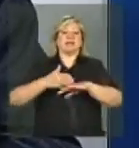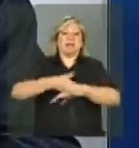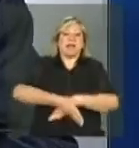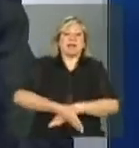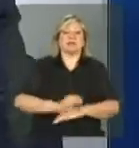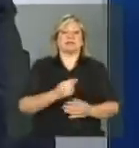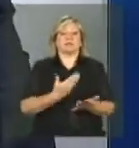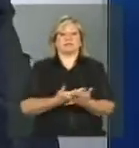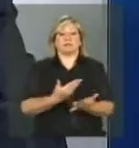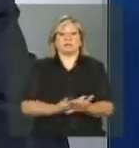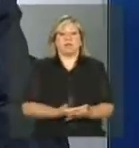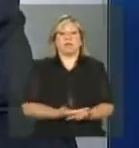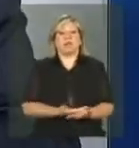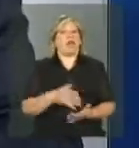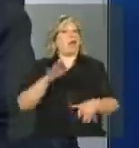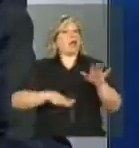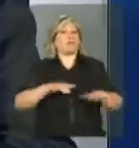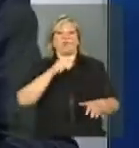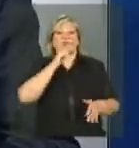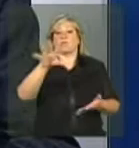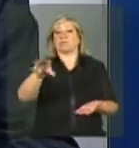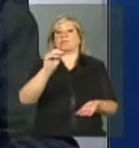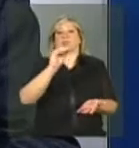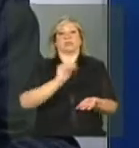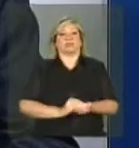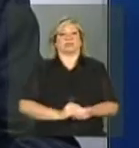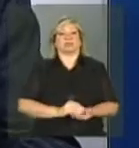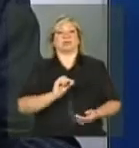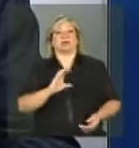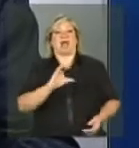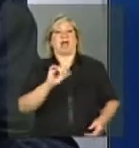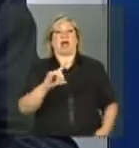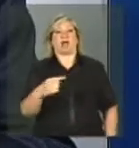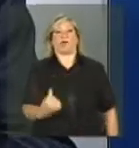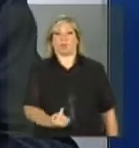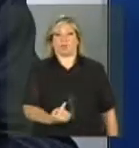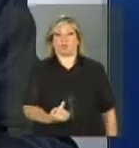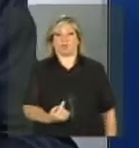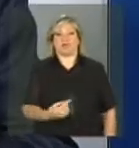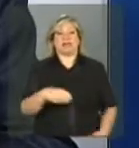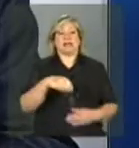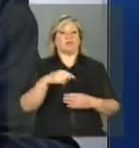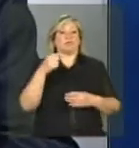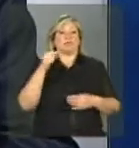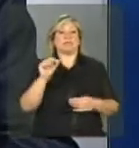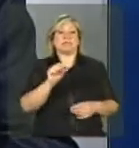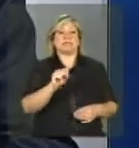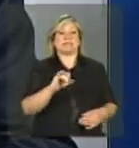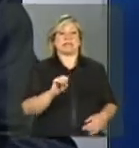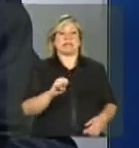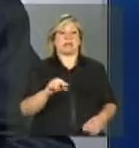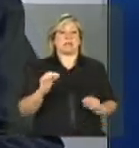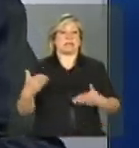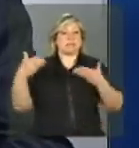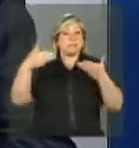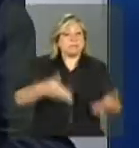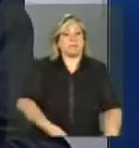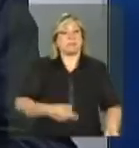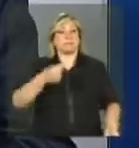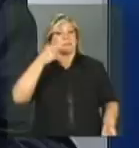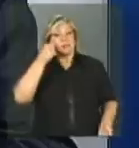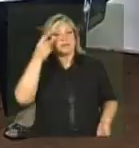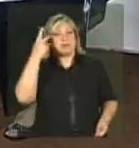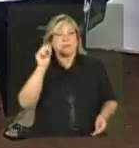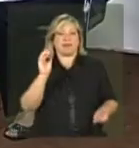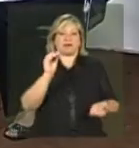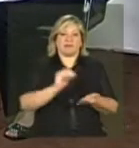fundamental, e às vezes isso não é registrado corretamente no cadastro único, no sistema presença, para atualização das informações. E, por fim, que